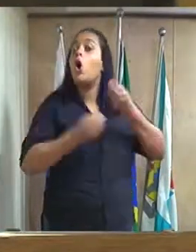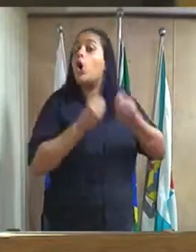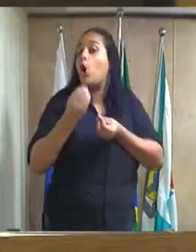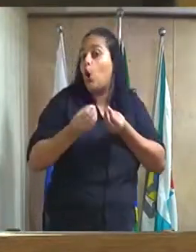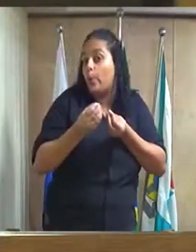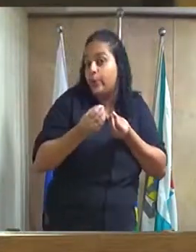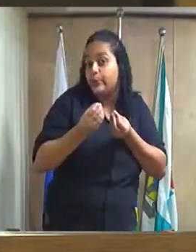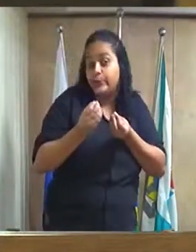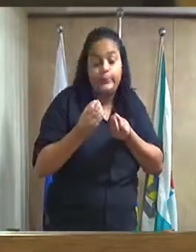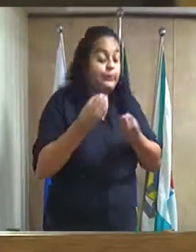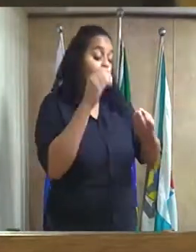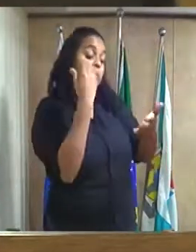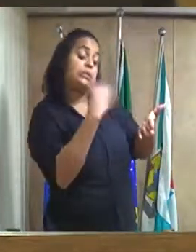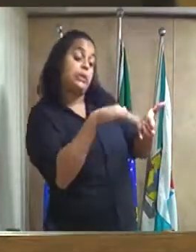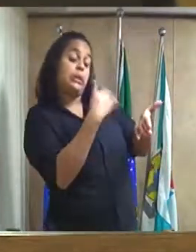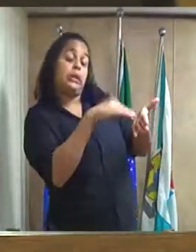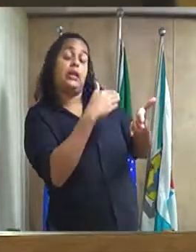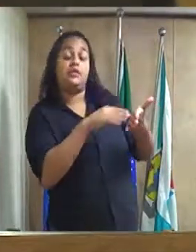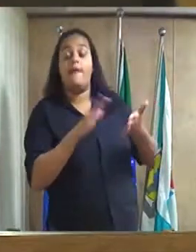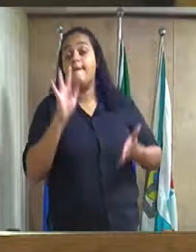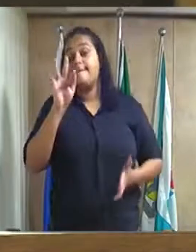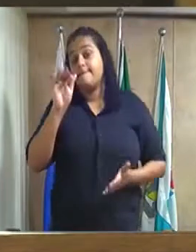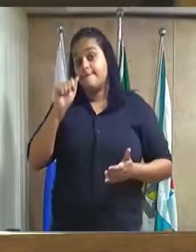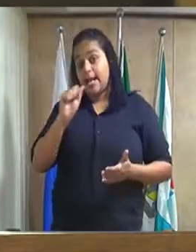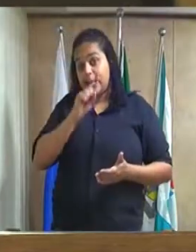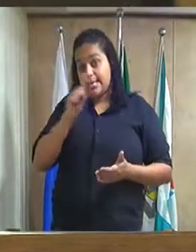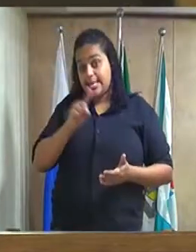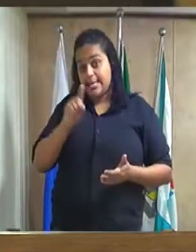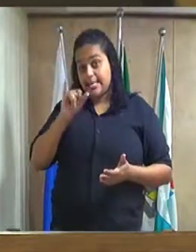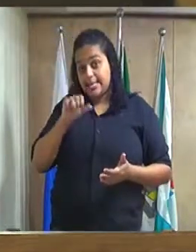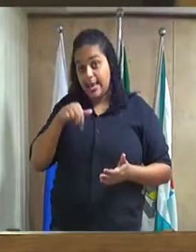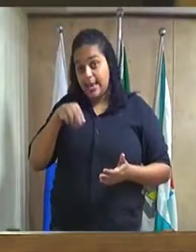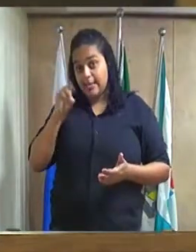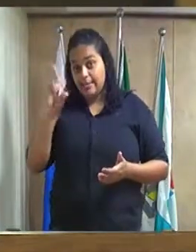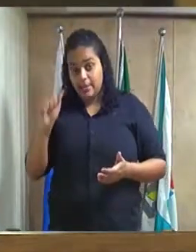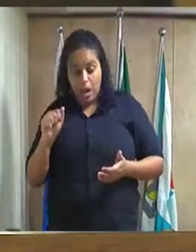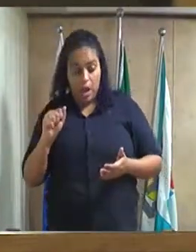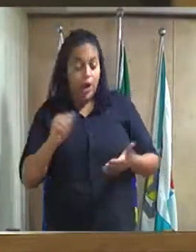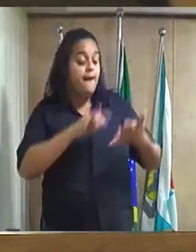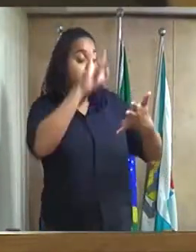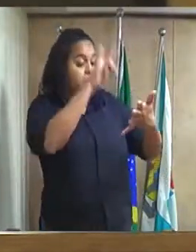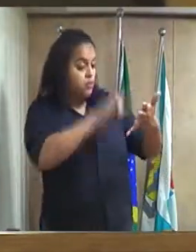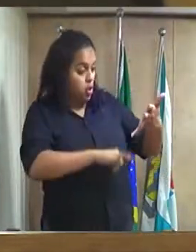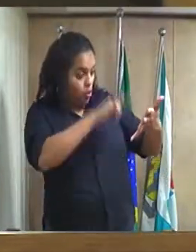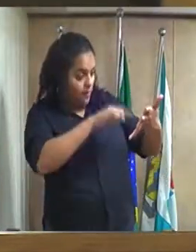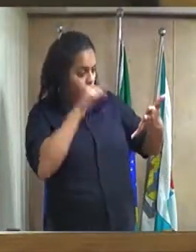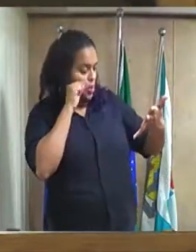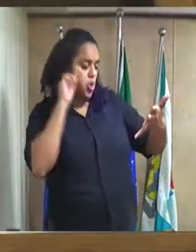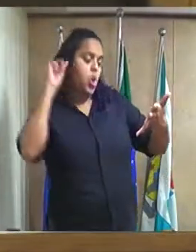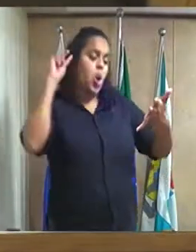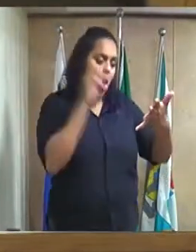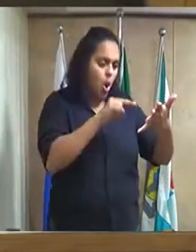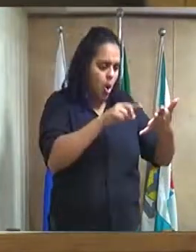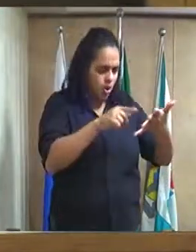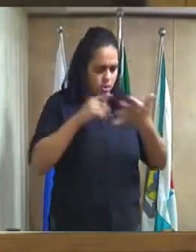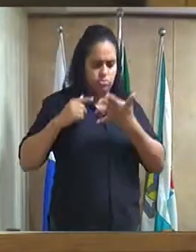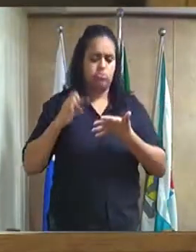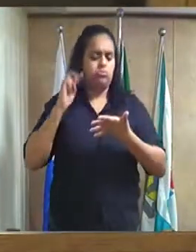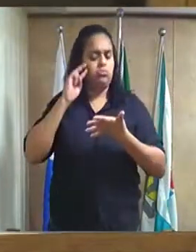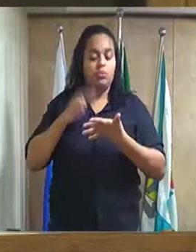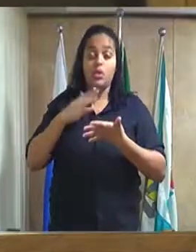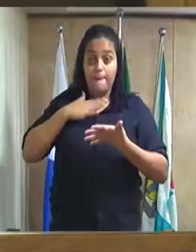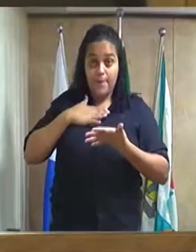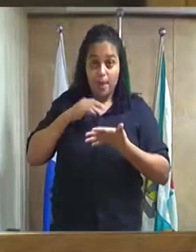vem fazer uma demonstração aqui e quando a gente pega esse documento aqui que está em minhas mãos